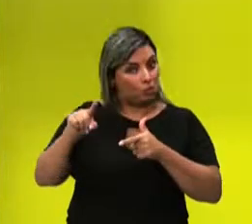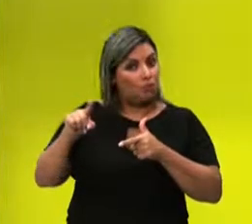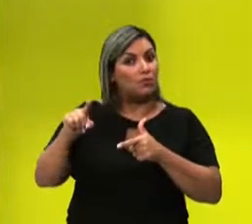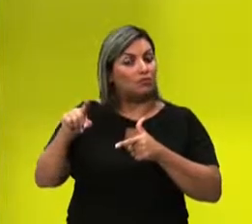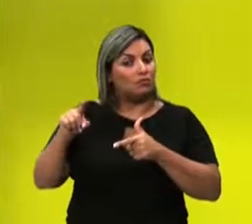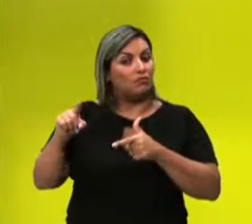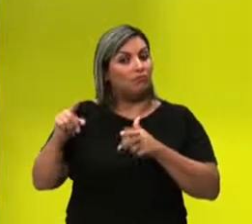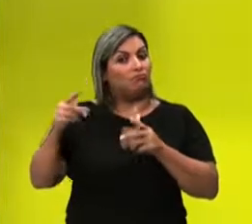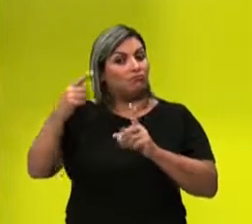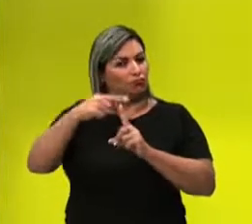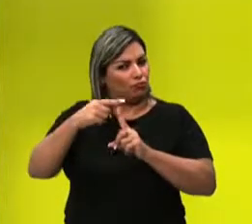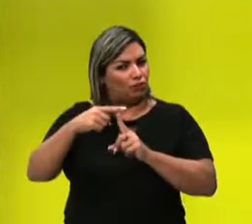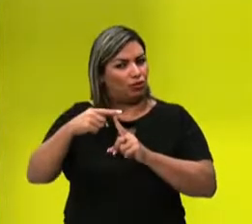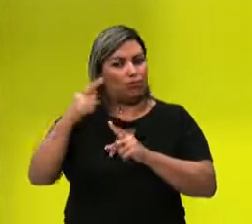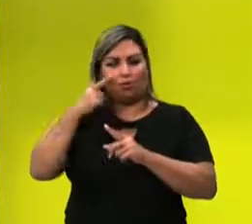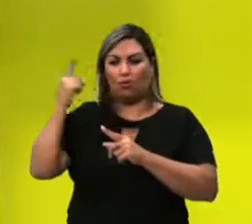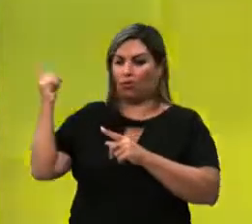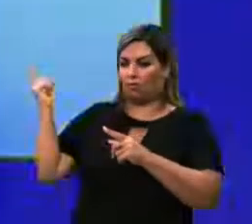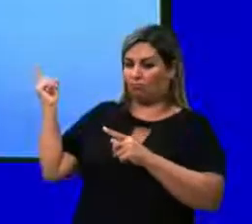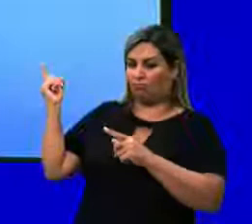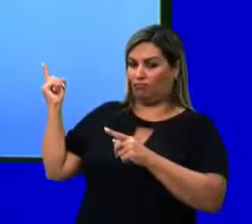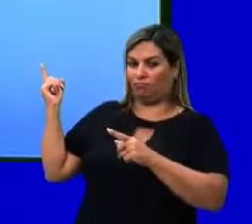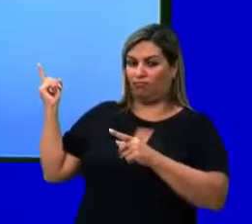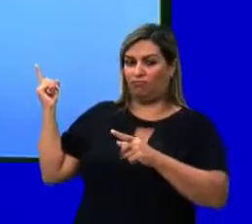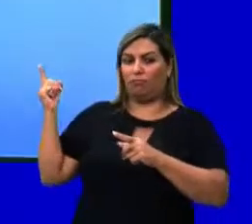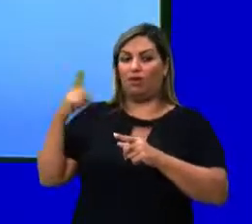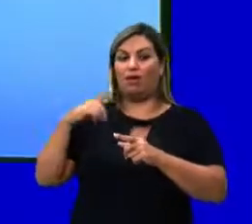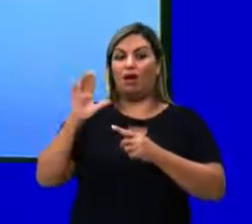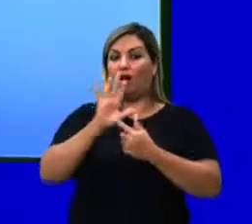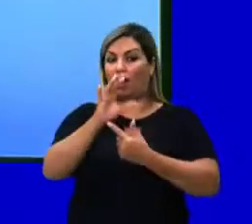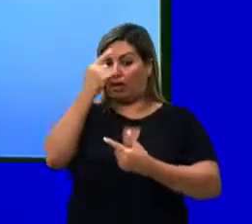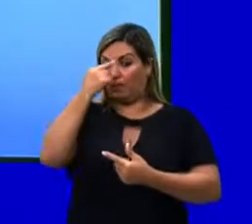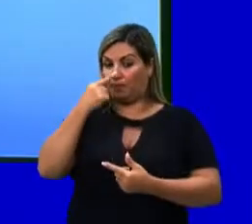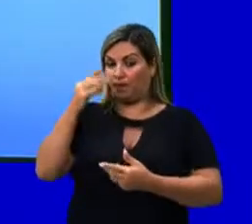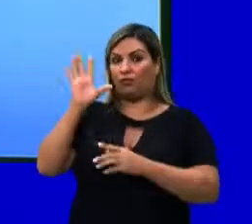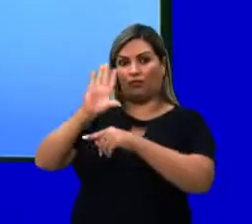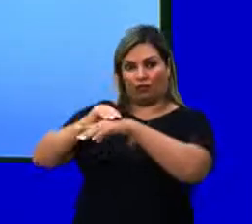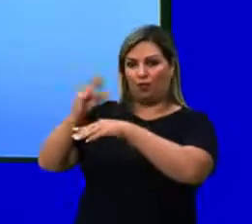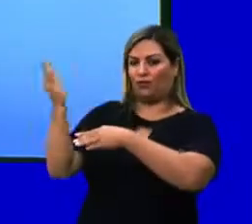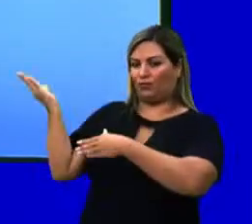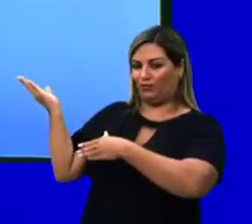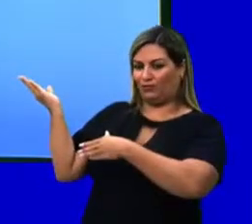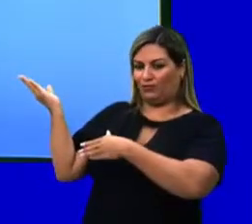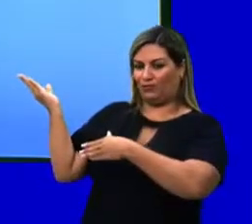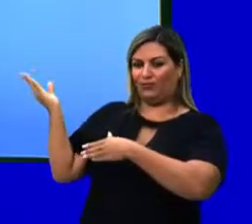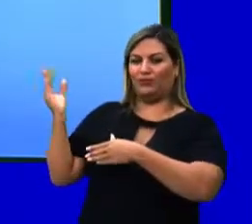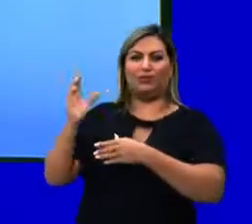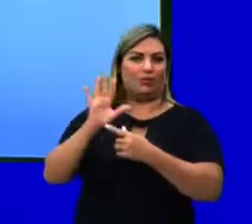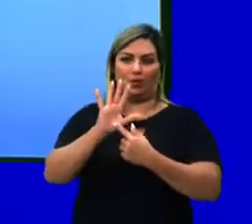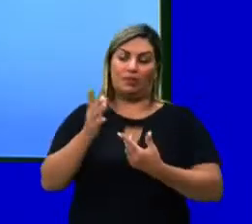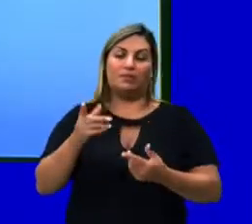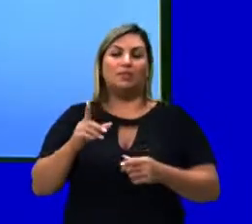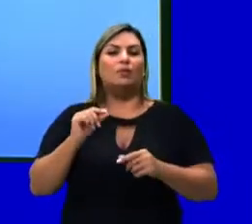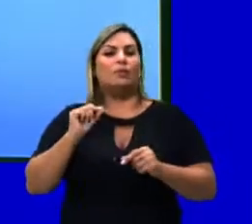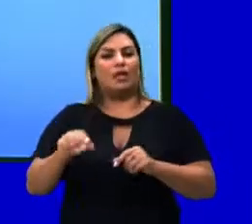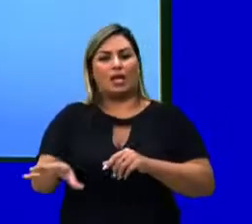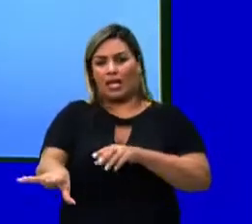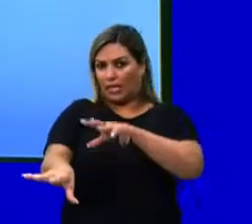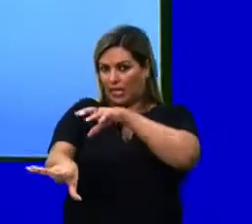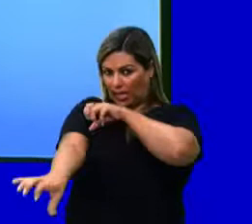determinada espécie, tá? E eu coloquei a imagem, a questão não traz a foto, né? Mas eu coloquei a imagem do